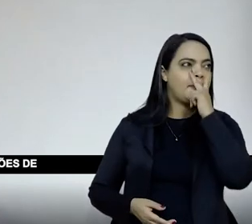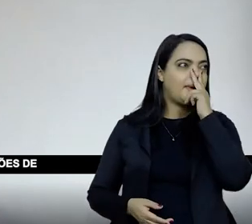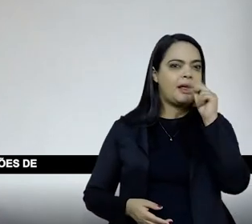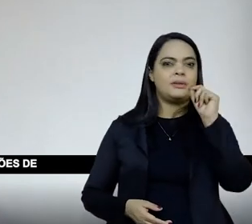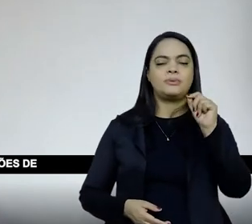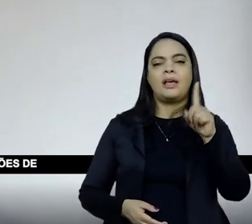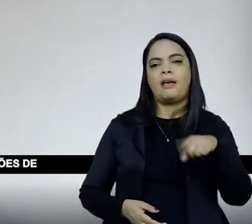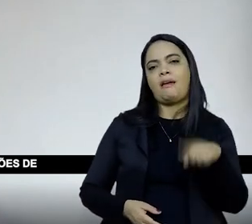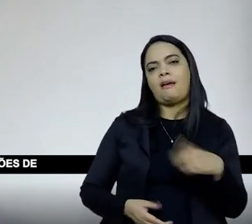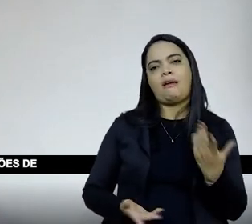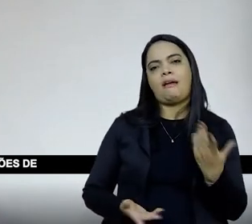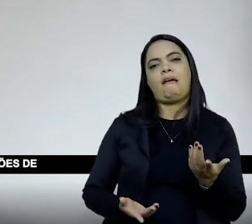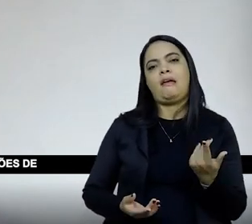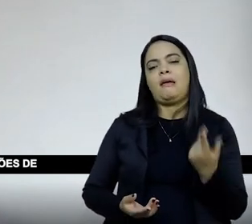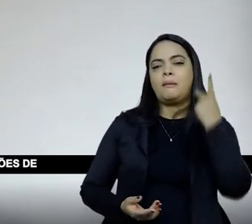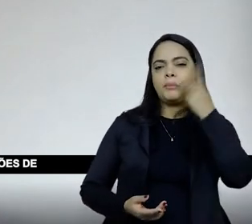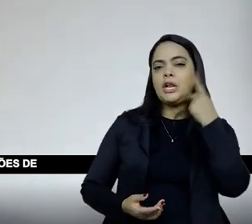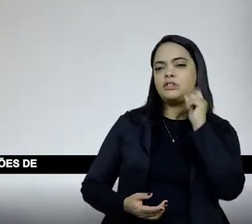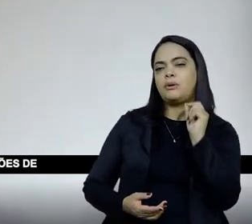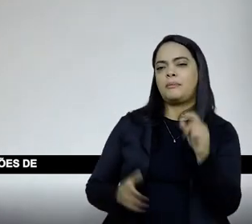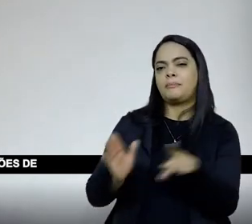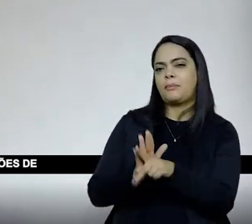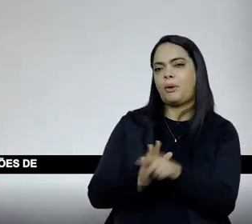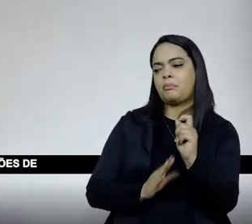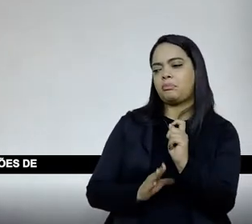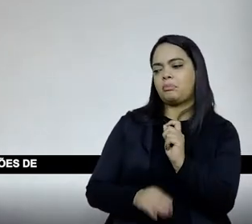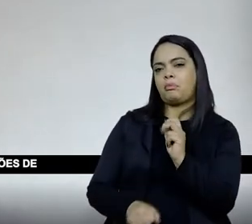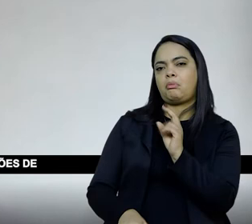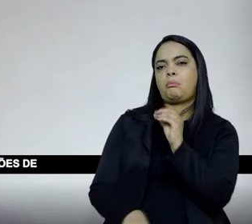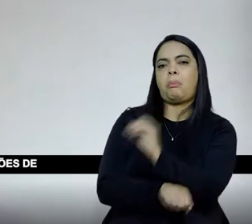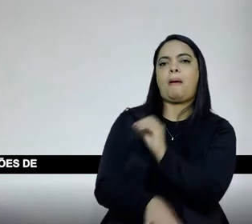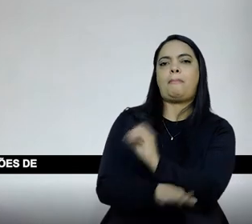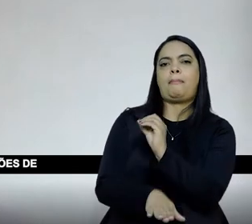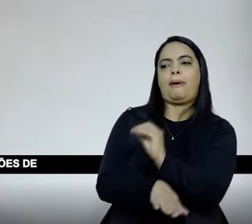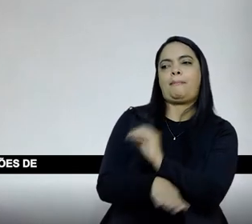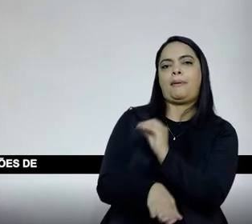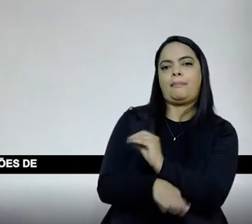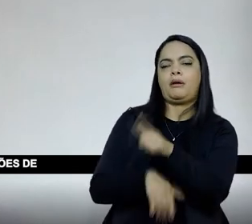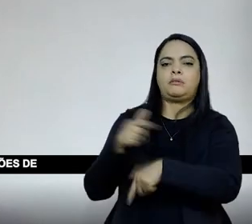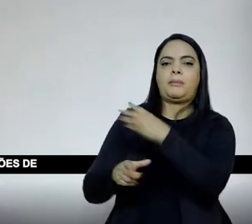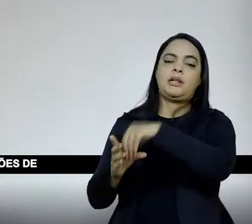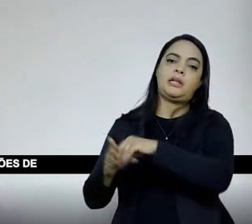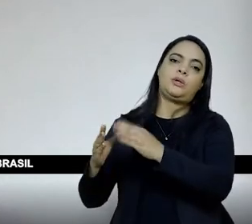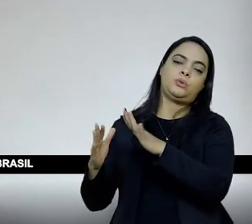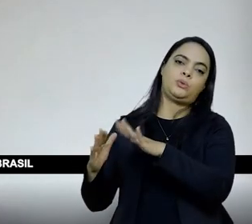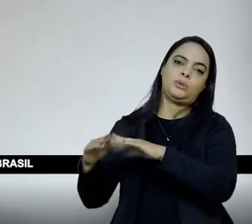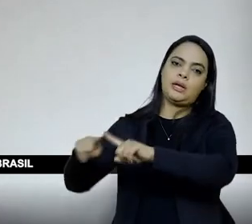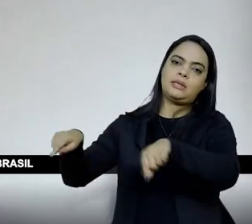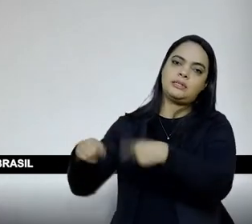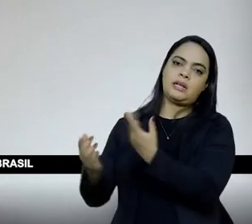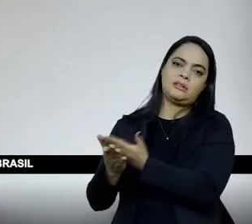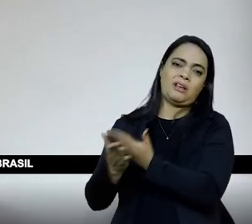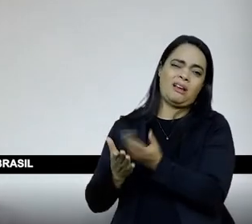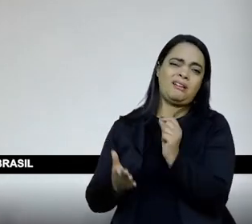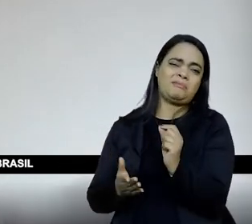sustentação do trabalho na sala de aula diante da precarização das condições de trabalho,